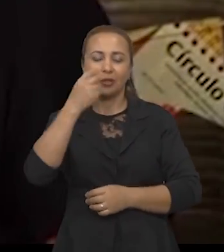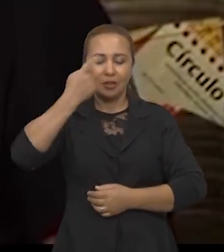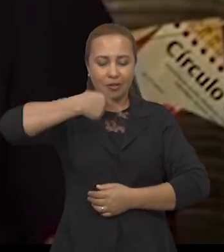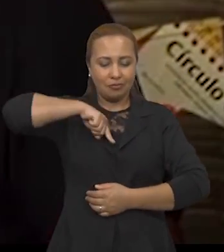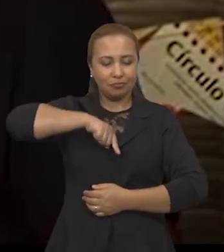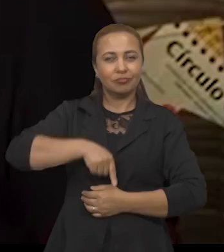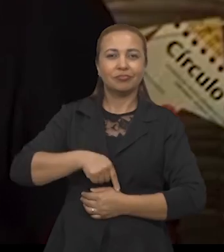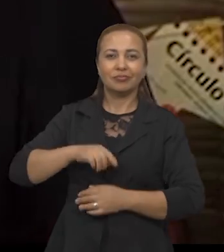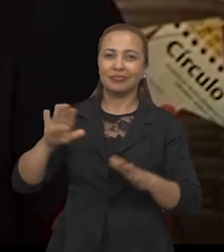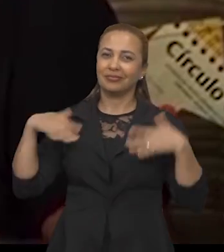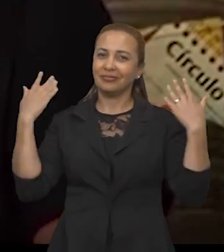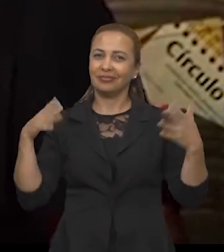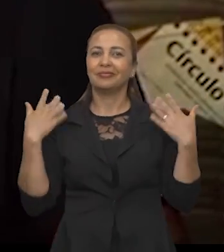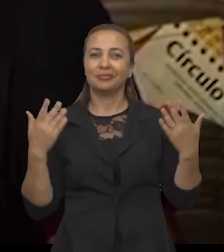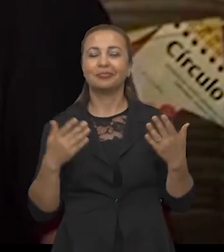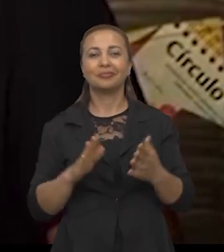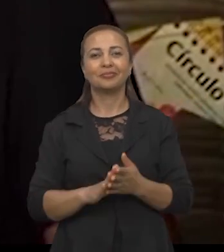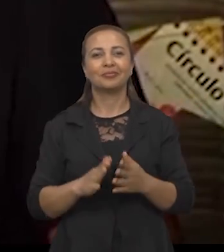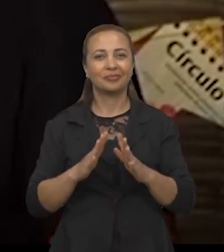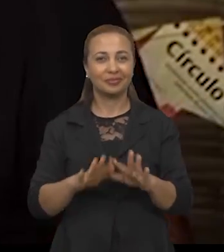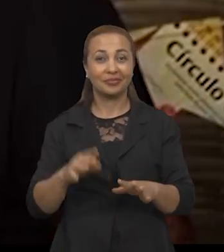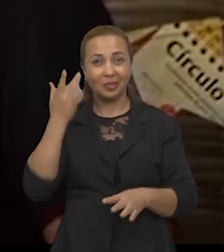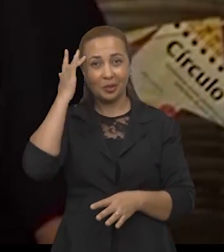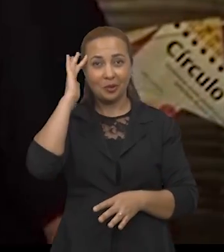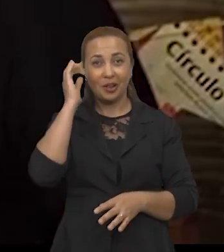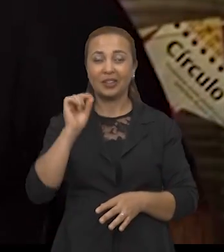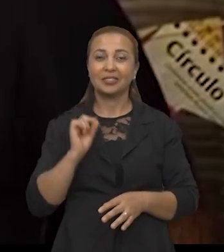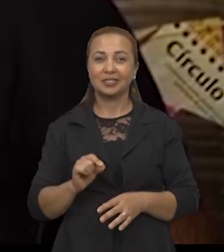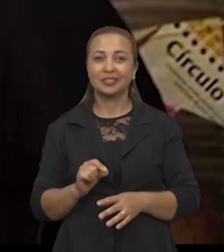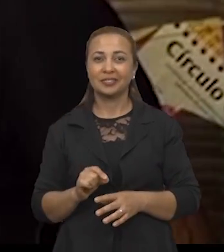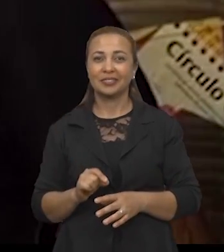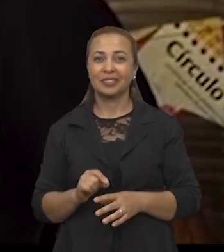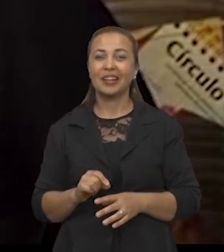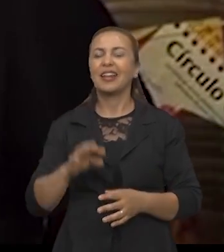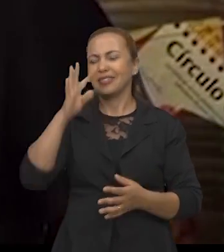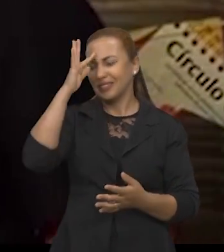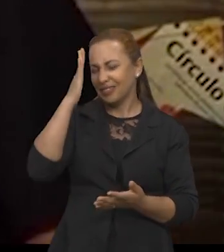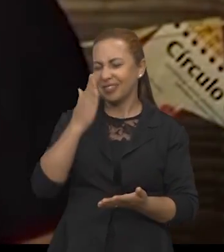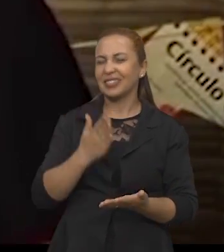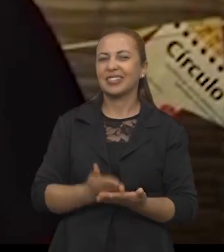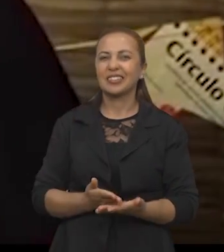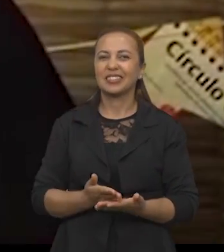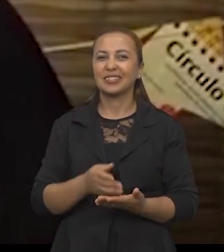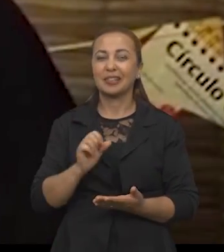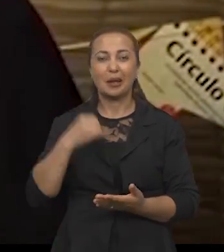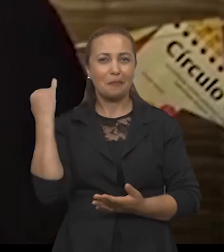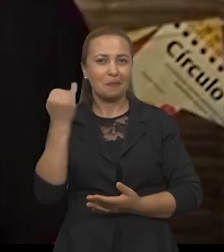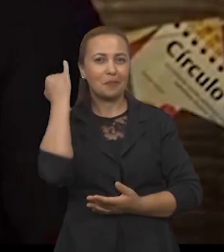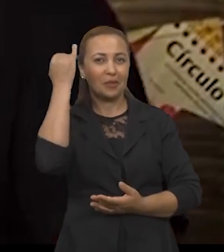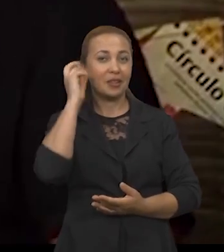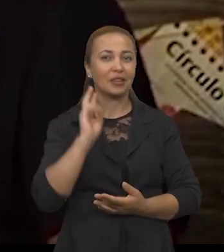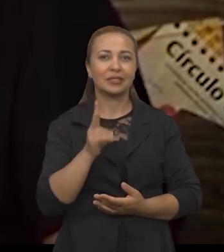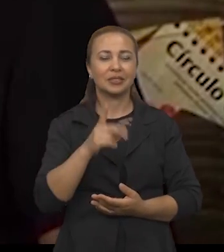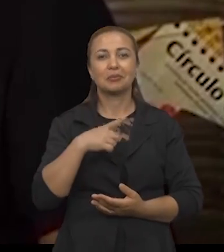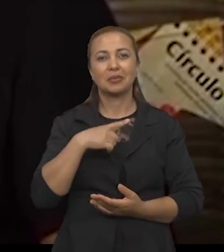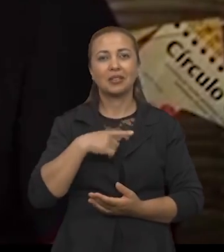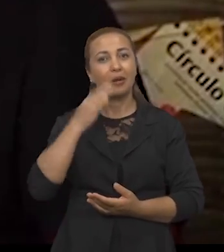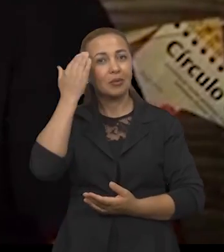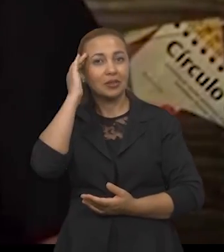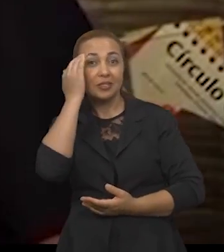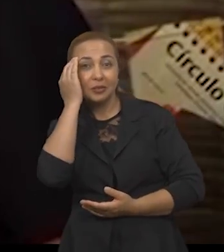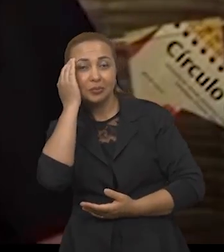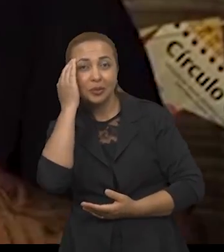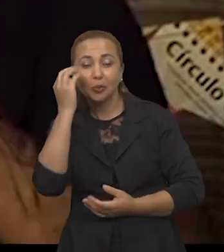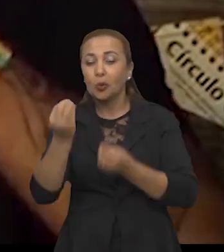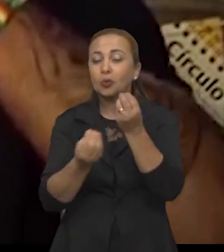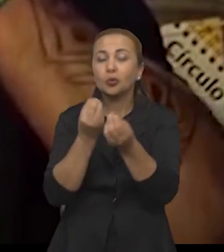interno e de muita alegria. Por isso que, eu acho que aí seria, acho ou não, tenho certeza, né? Seria importante sempre ter